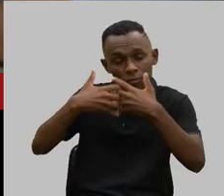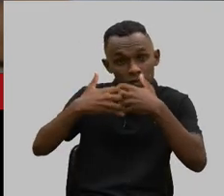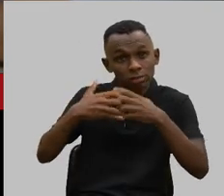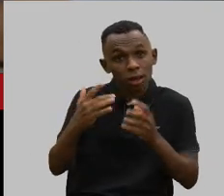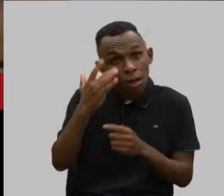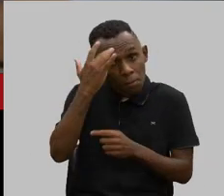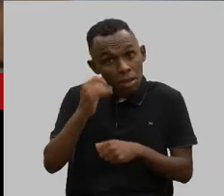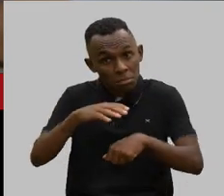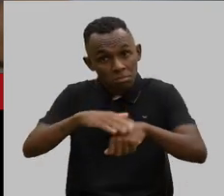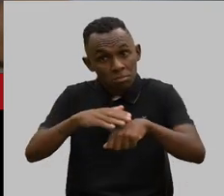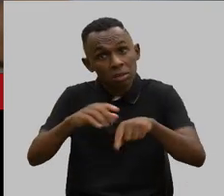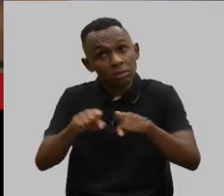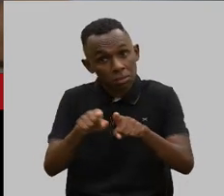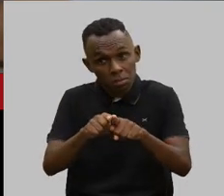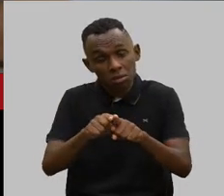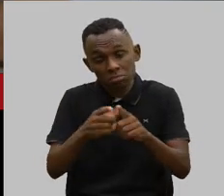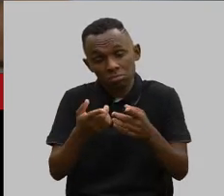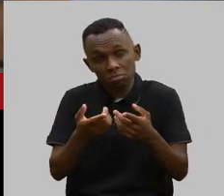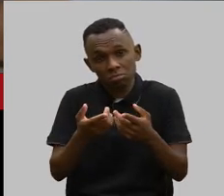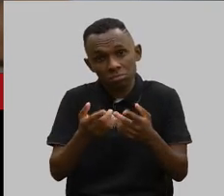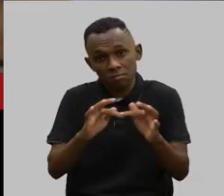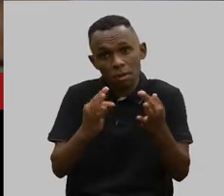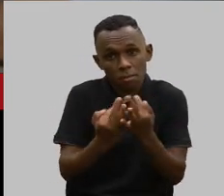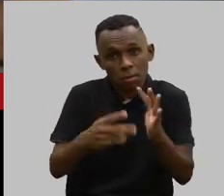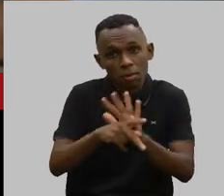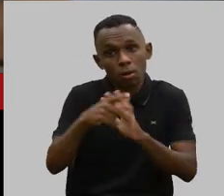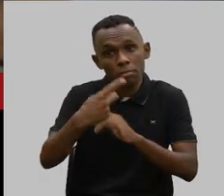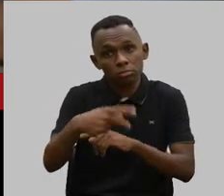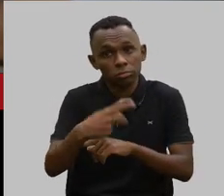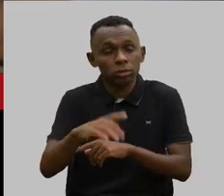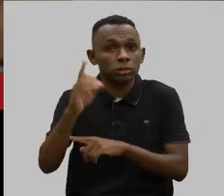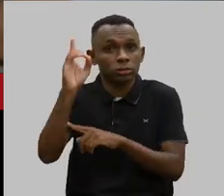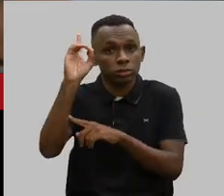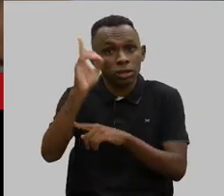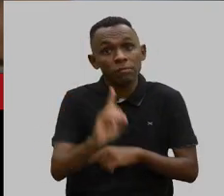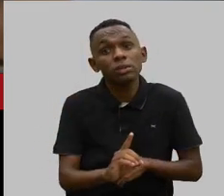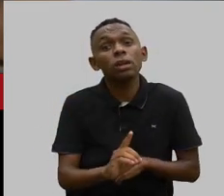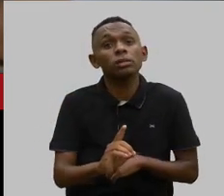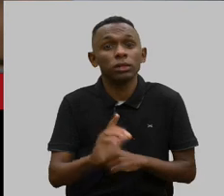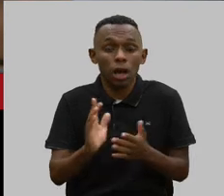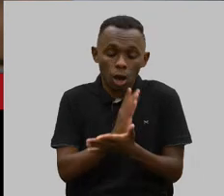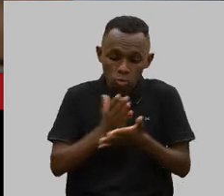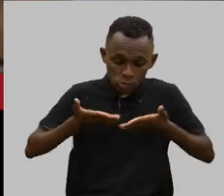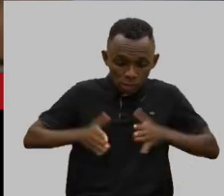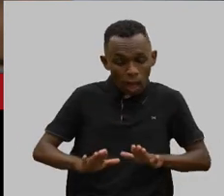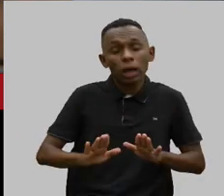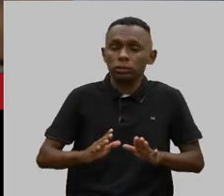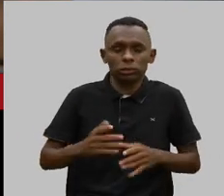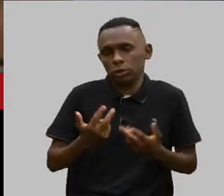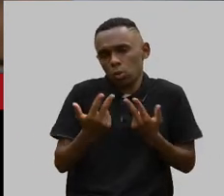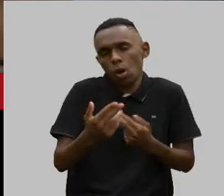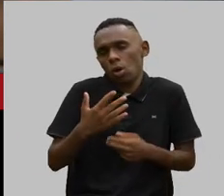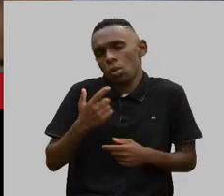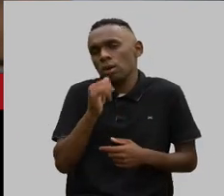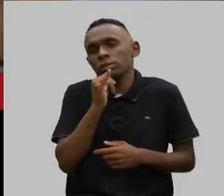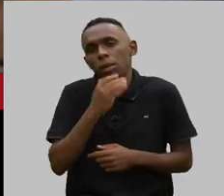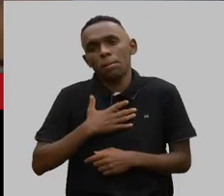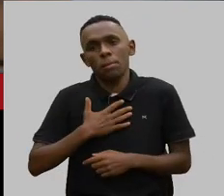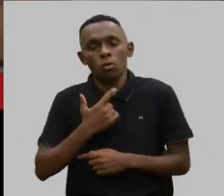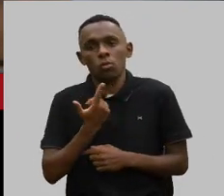ele pode ser um deficiente. A deficiência, a gente não nasce. Alguns nascem, como foi o caso do meu filho, do Renato,